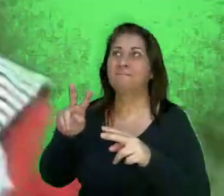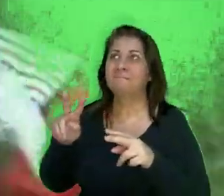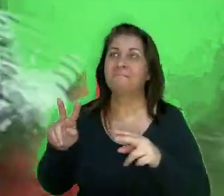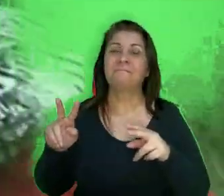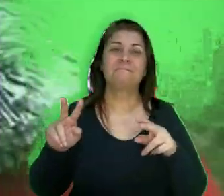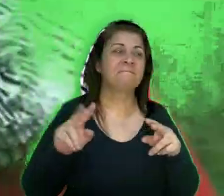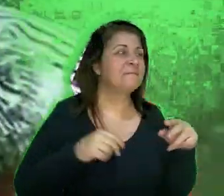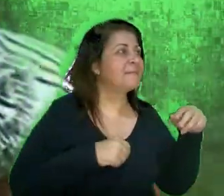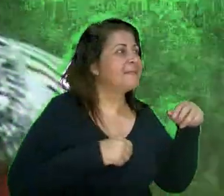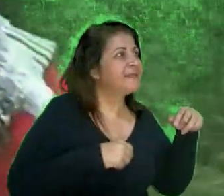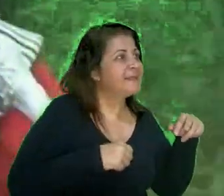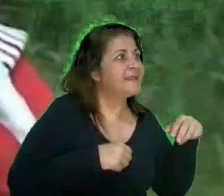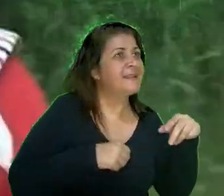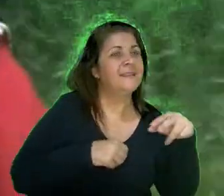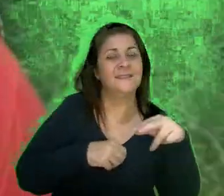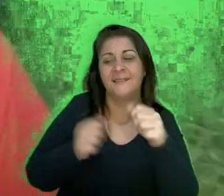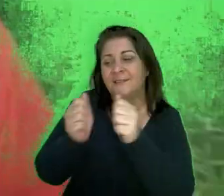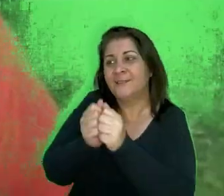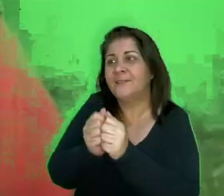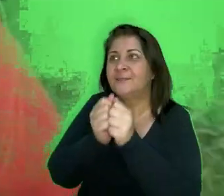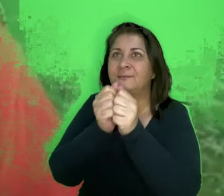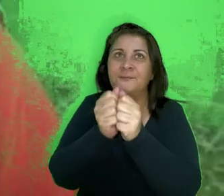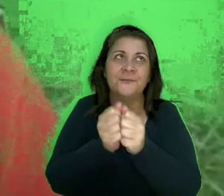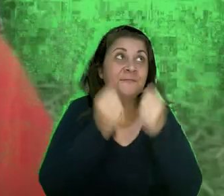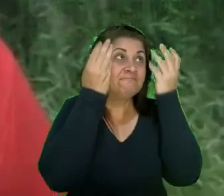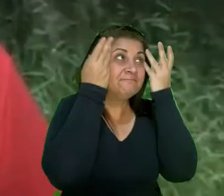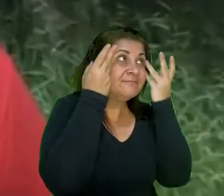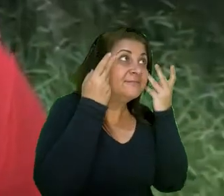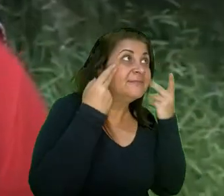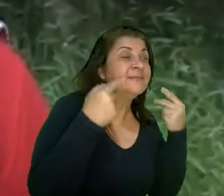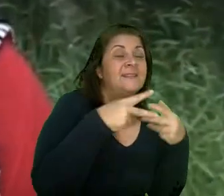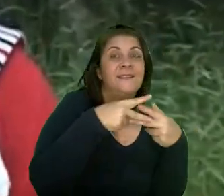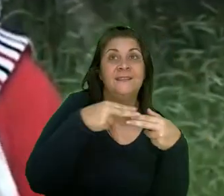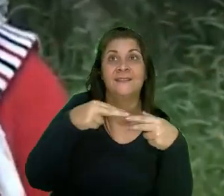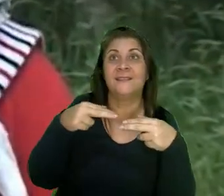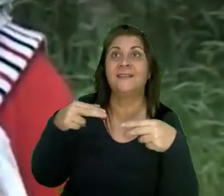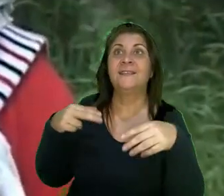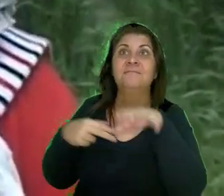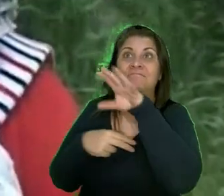Tava com os bichos daqui